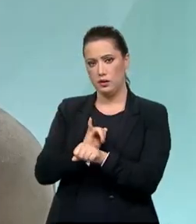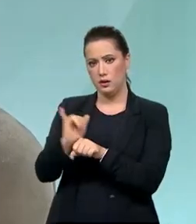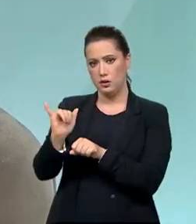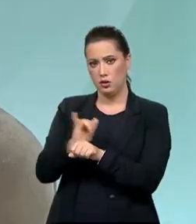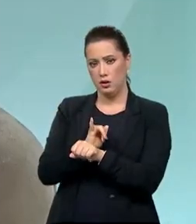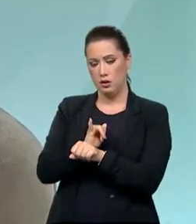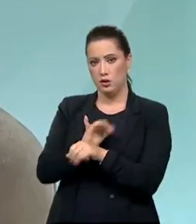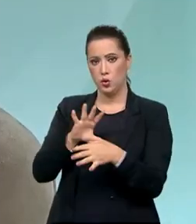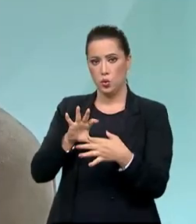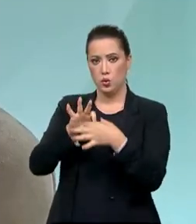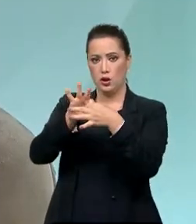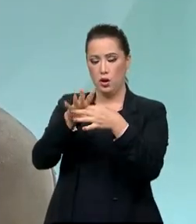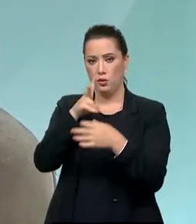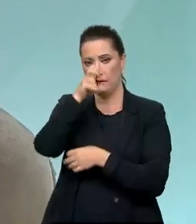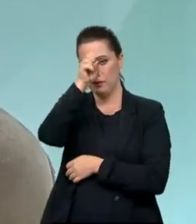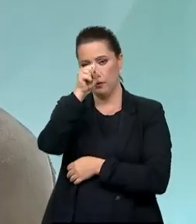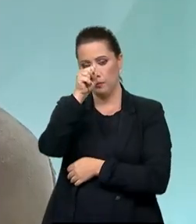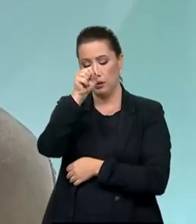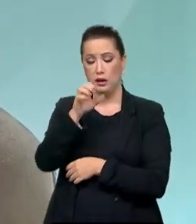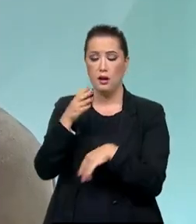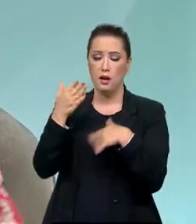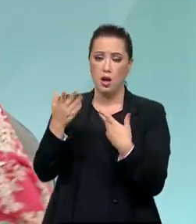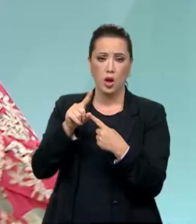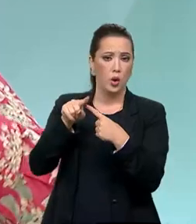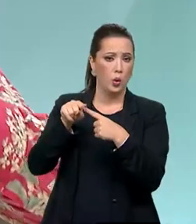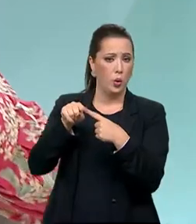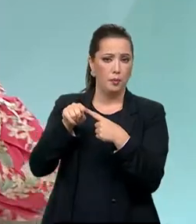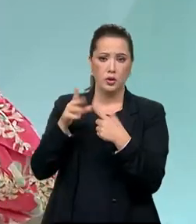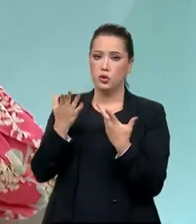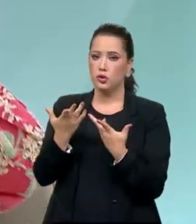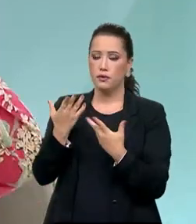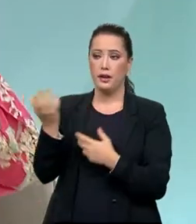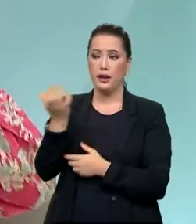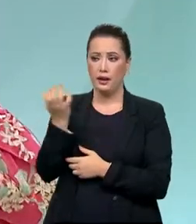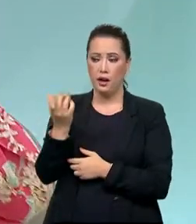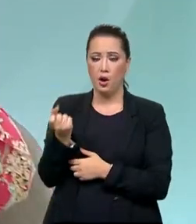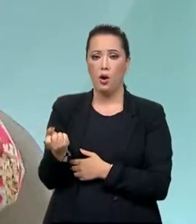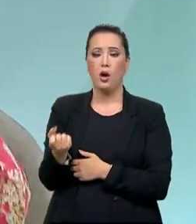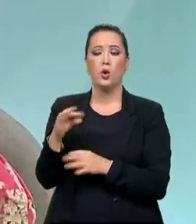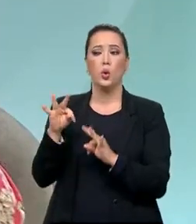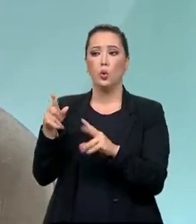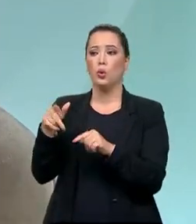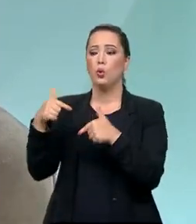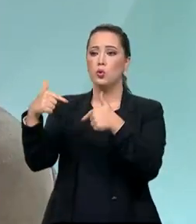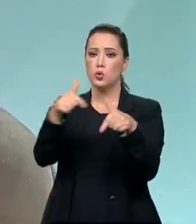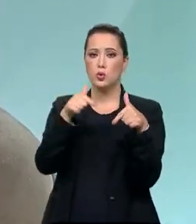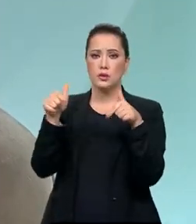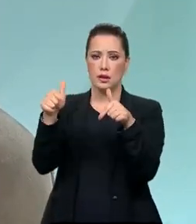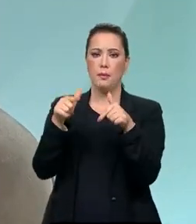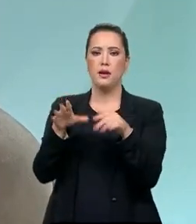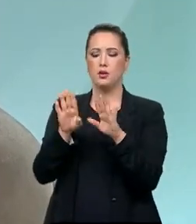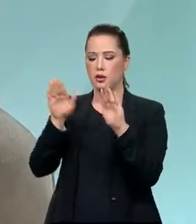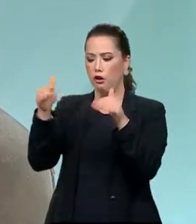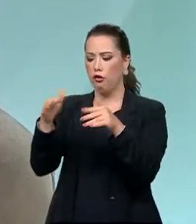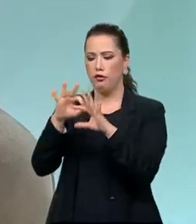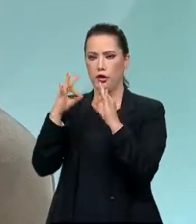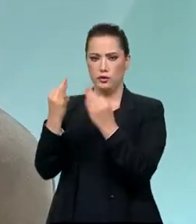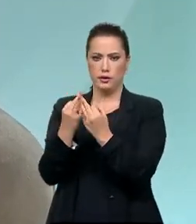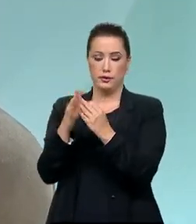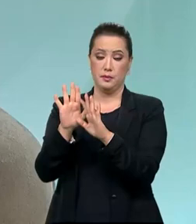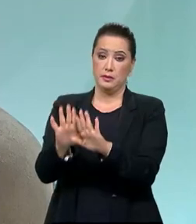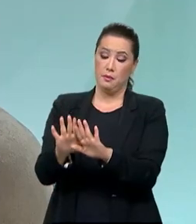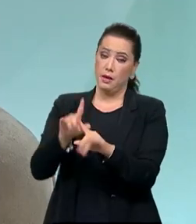Fortalecimento de Vínculos Familiares, que busca, no momento, unificar todas as ações que se fizeram pela família, mas